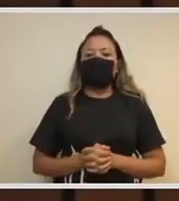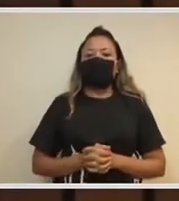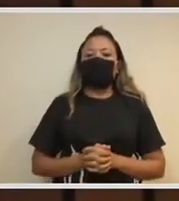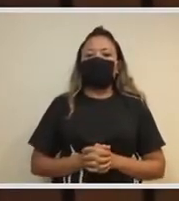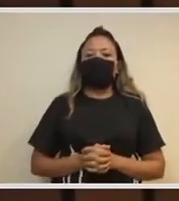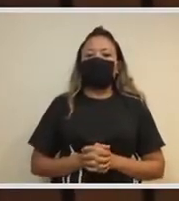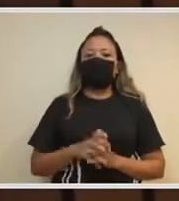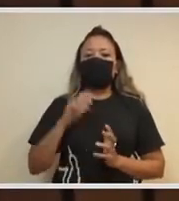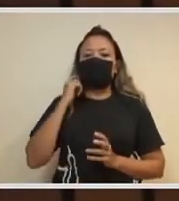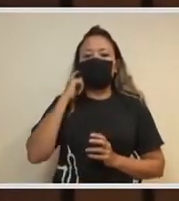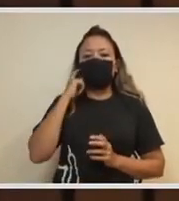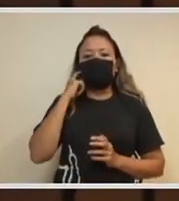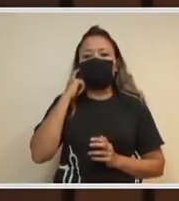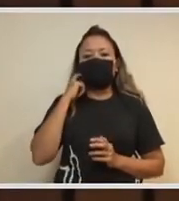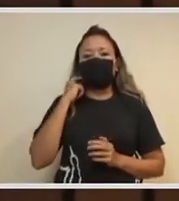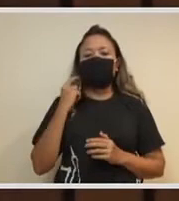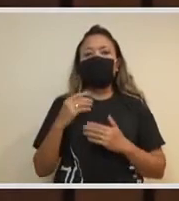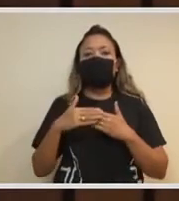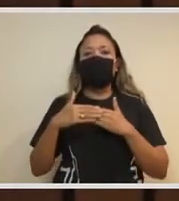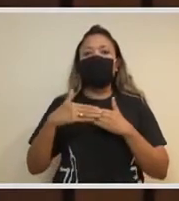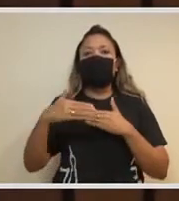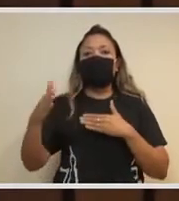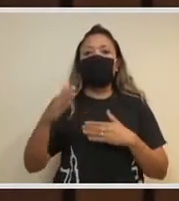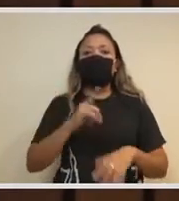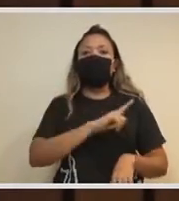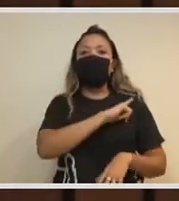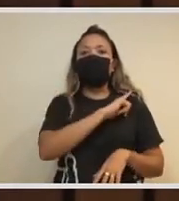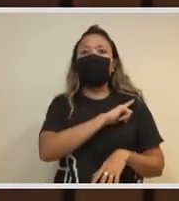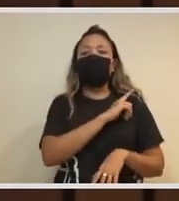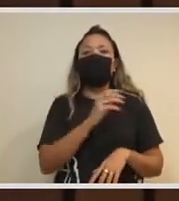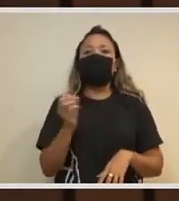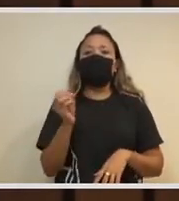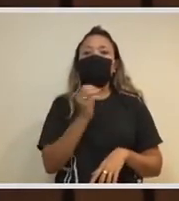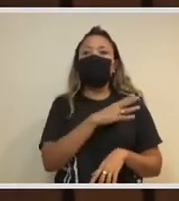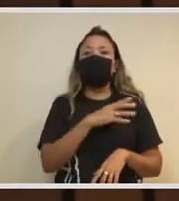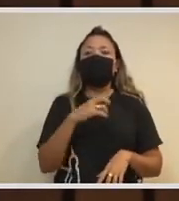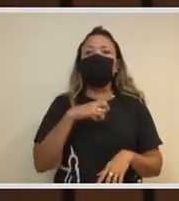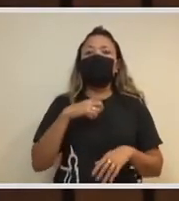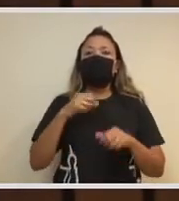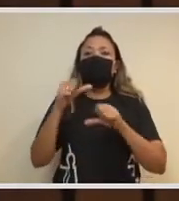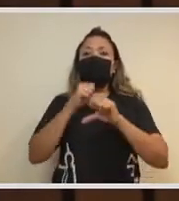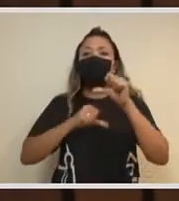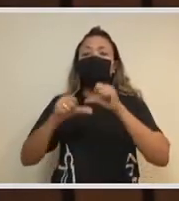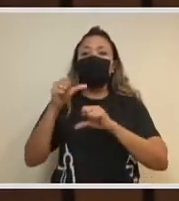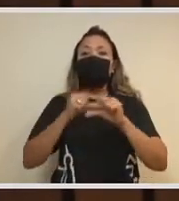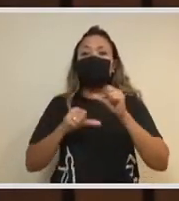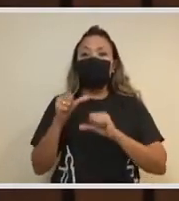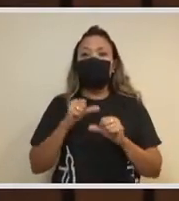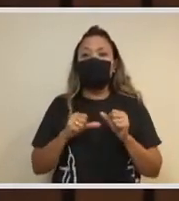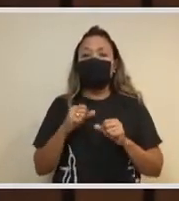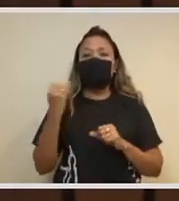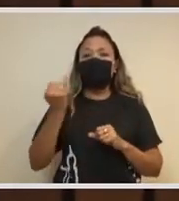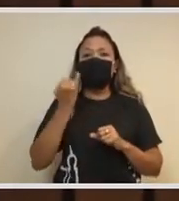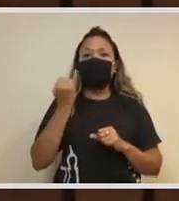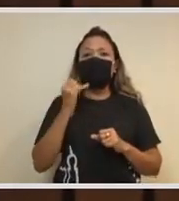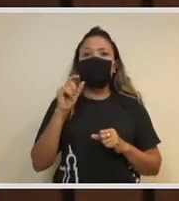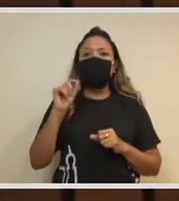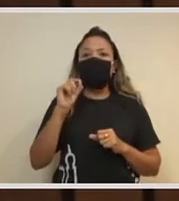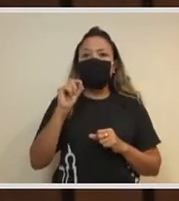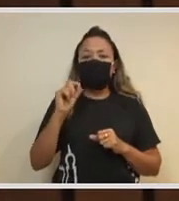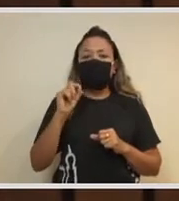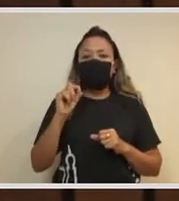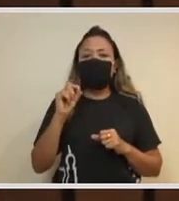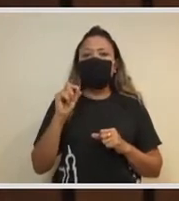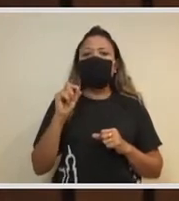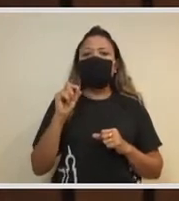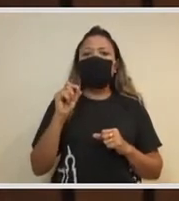Vamos ter na nossa gestão uma mudança importantíssima, que é se dar